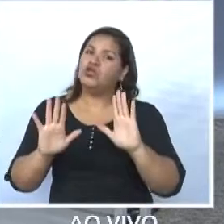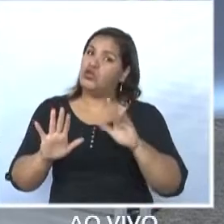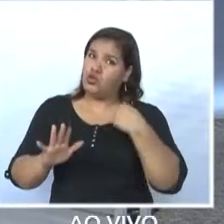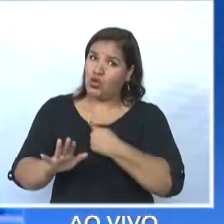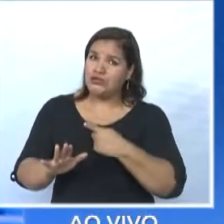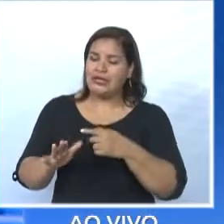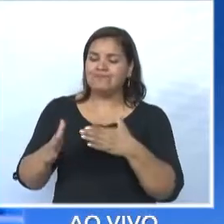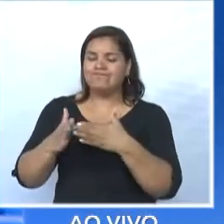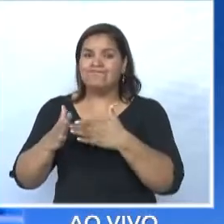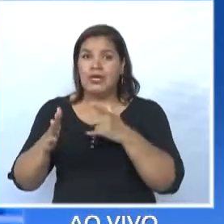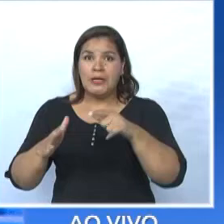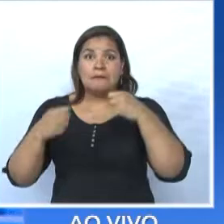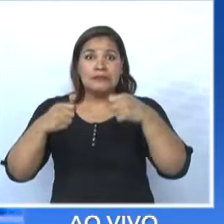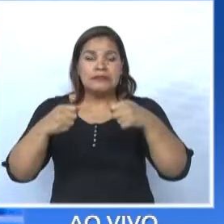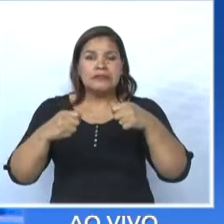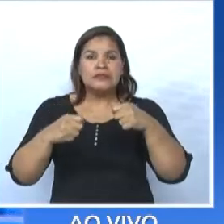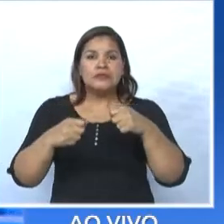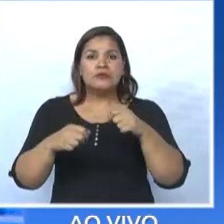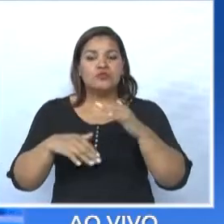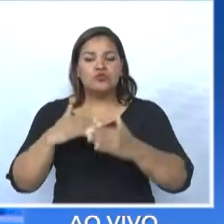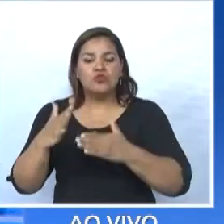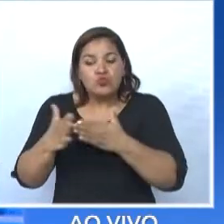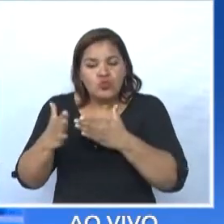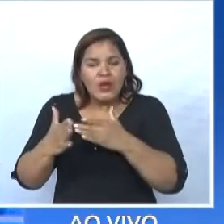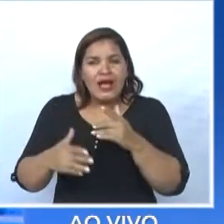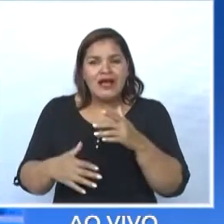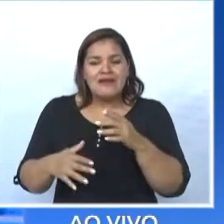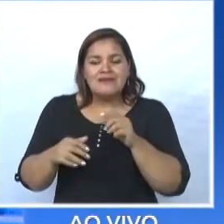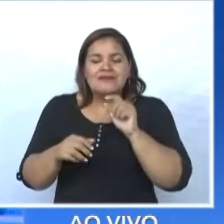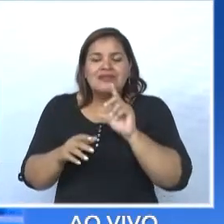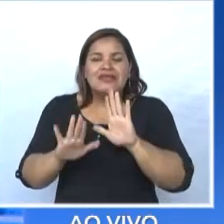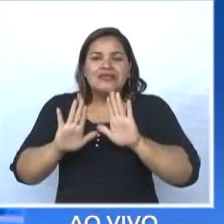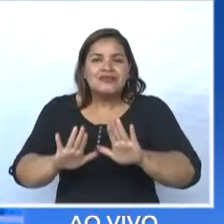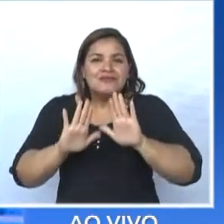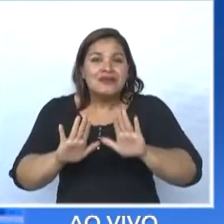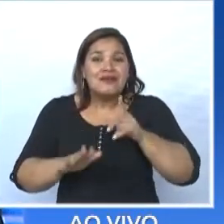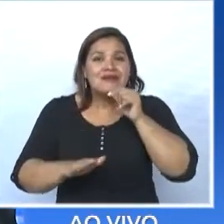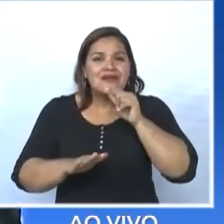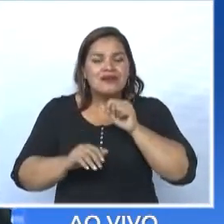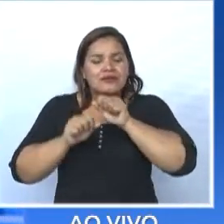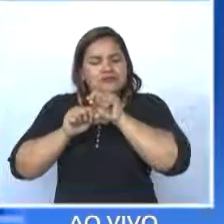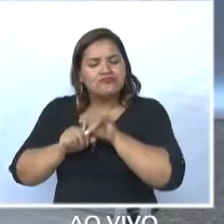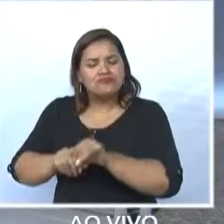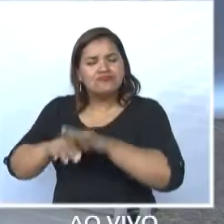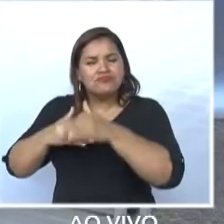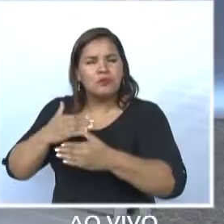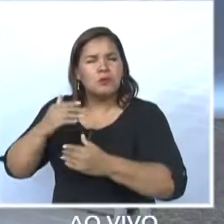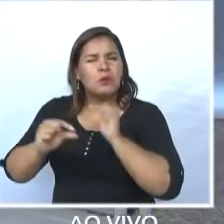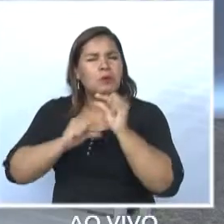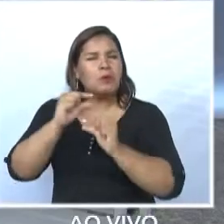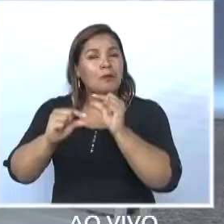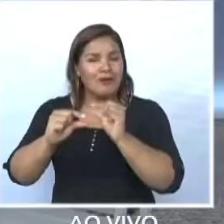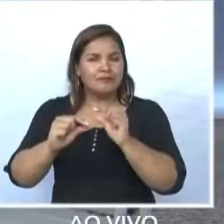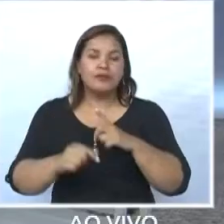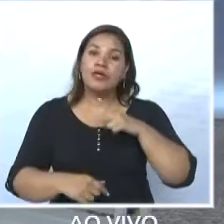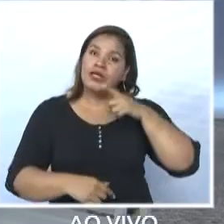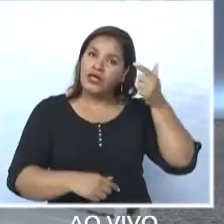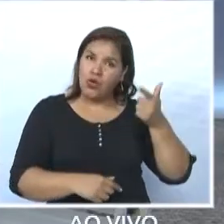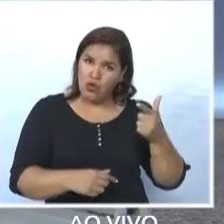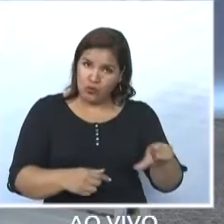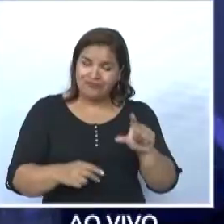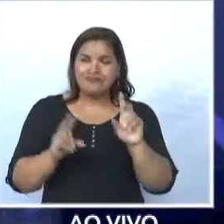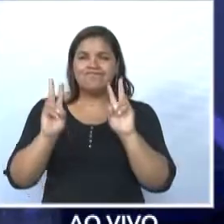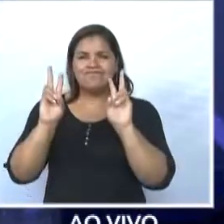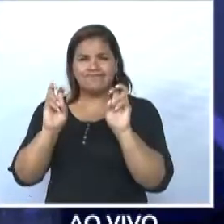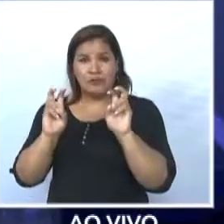de conter a evolução, conter a descida da água para depois ir soltando gradativamente. Candidato, tem uma questão aqui que eu gostaria de perguntar também sobre